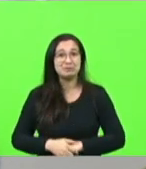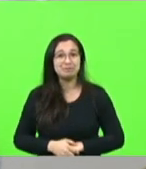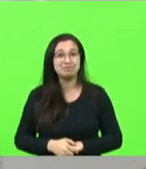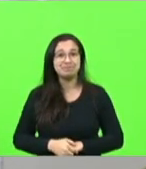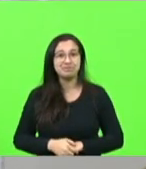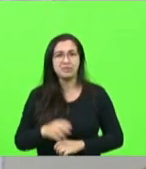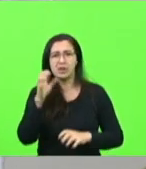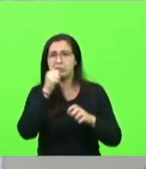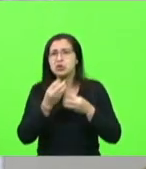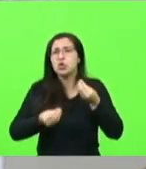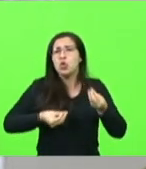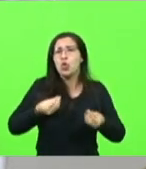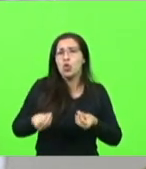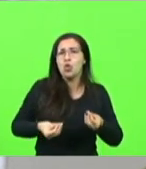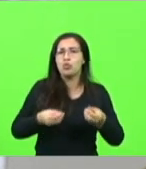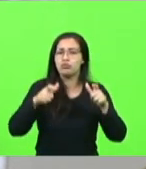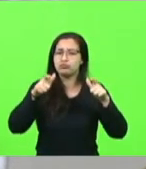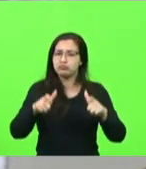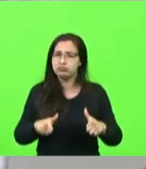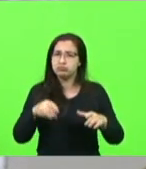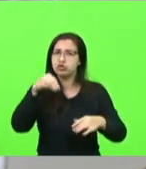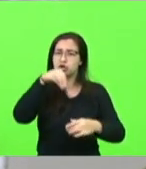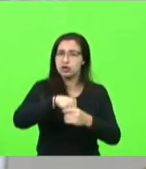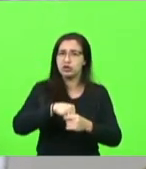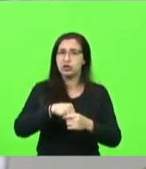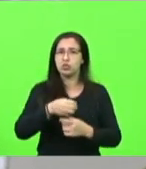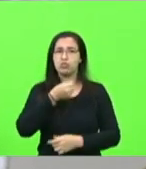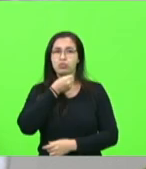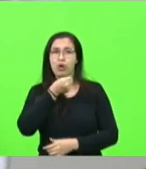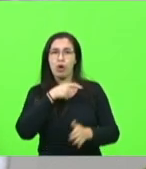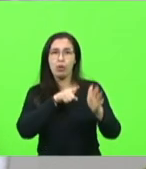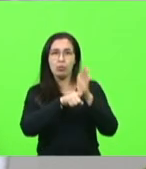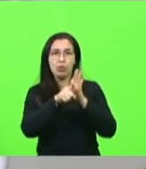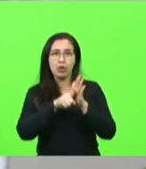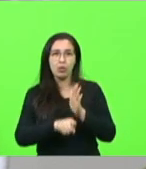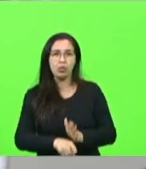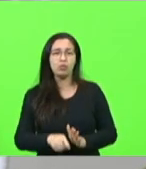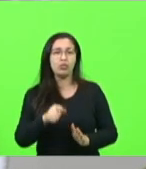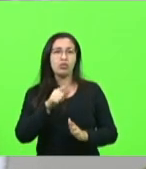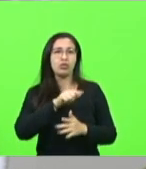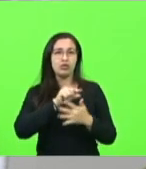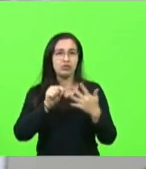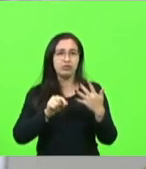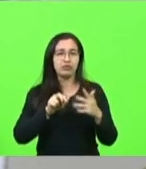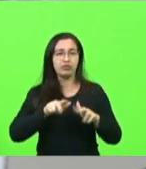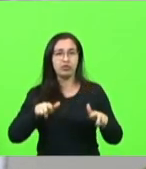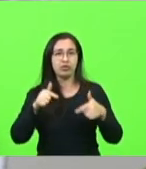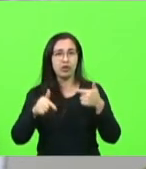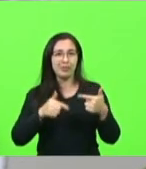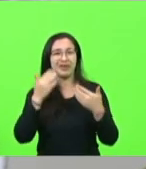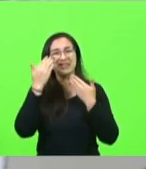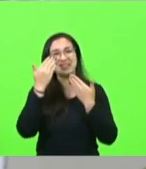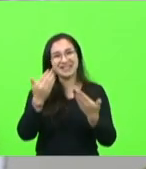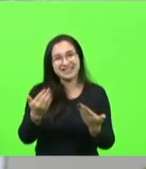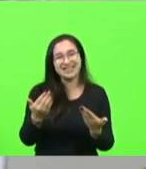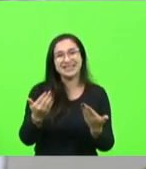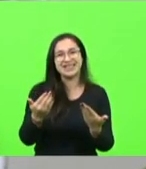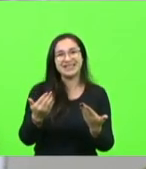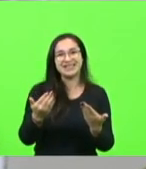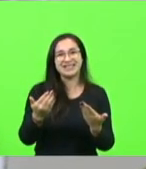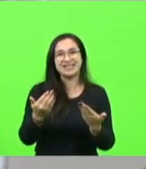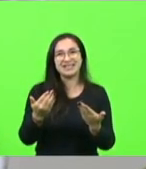como me comportar em uma entrevista e tudo mais que tem no CIE. Agradeço um pouco da minha vivência,